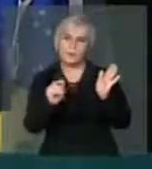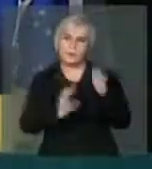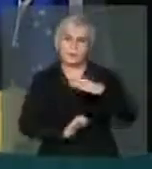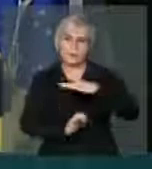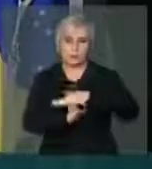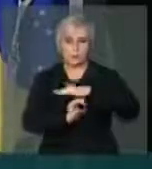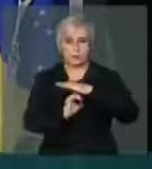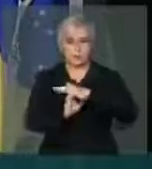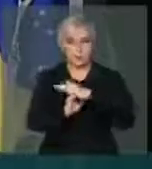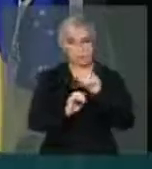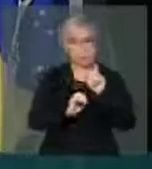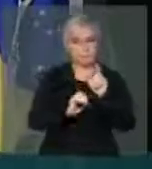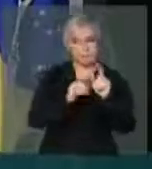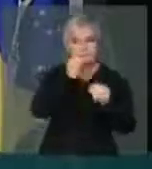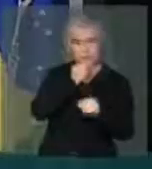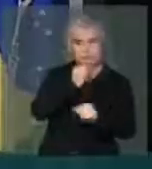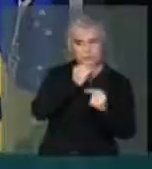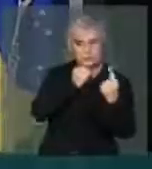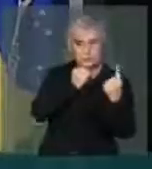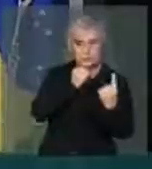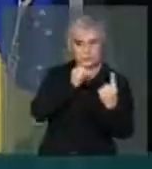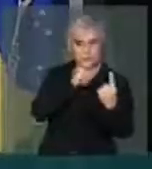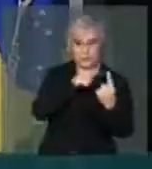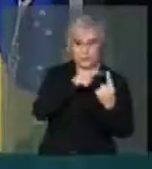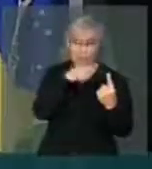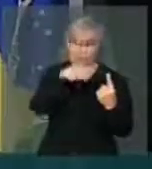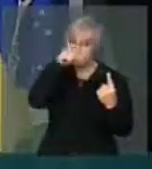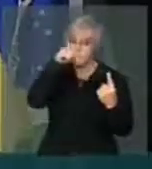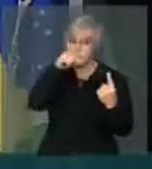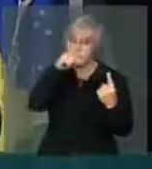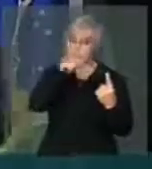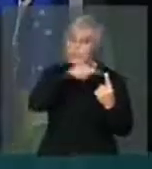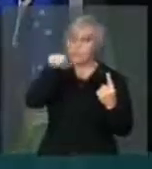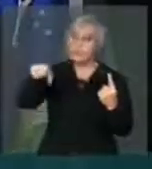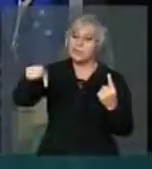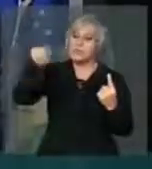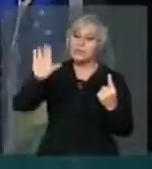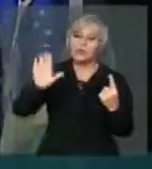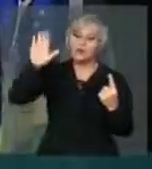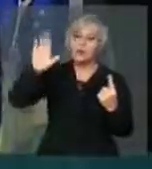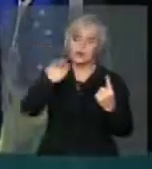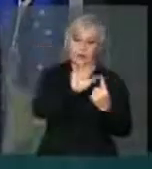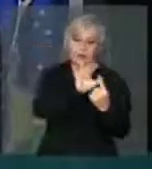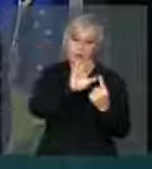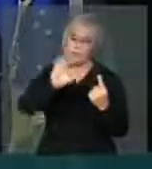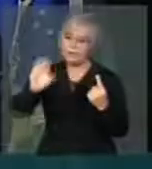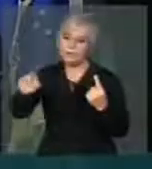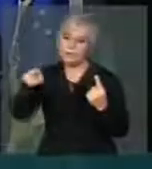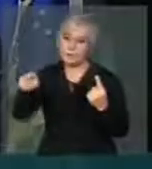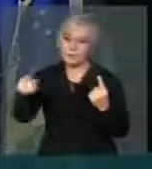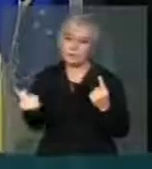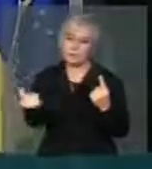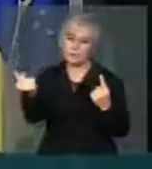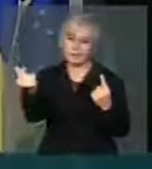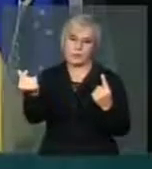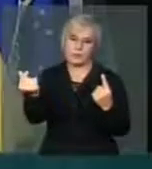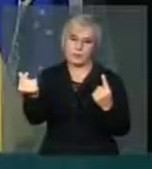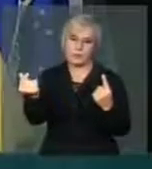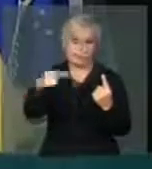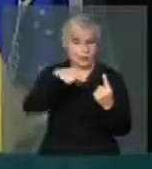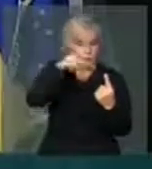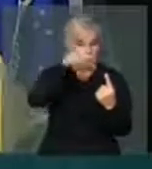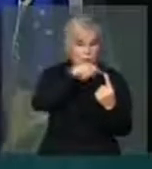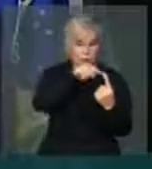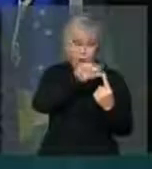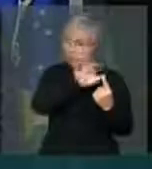Empresa X, decida para quem você quer doar na campanha do Poder Executivo. Decida se